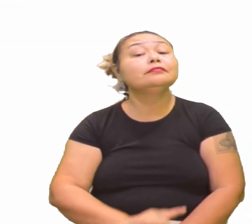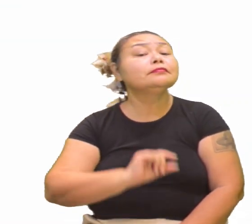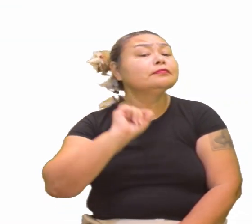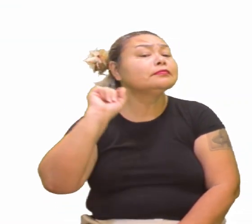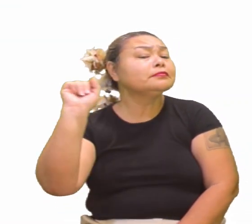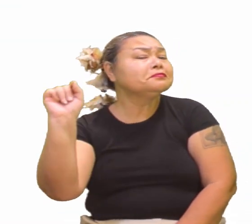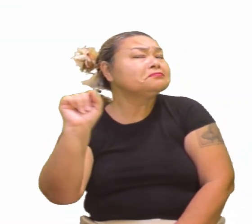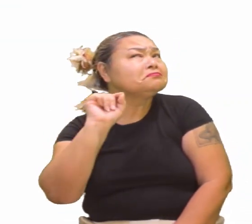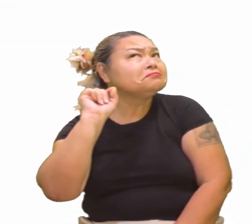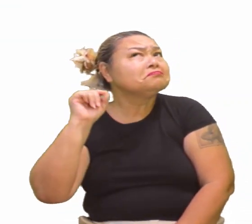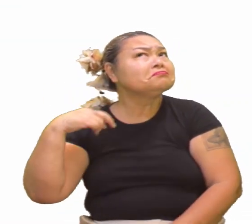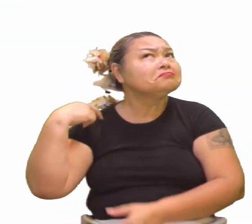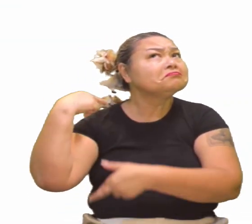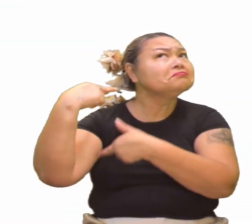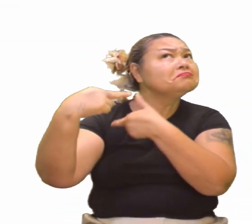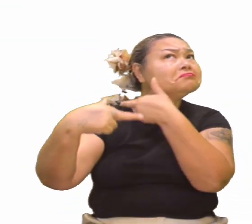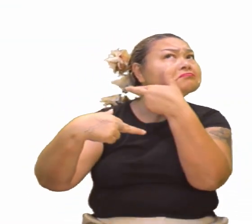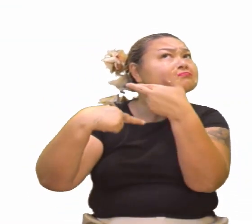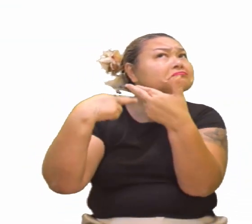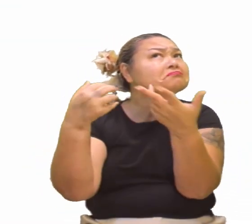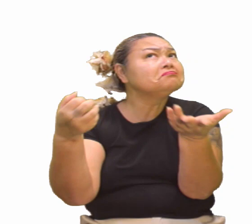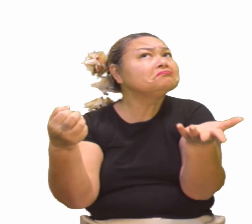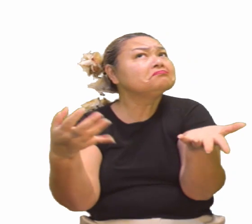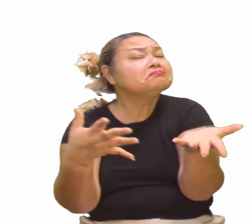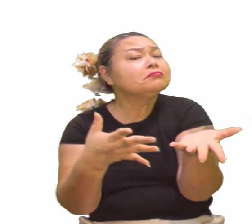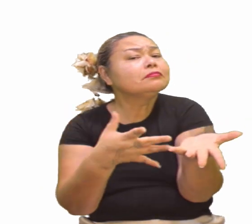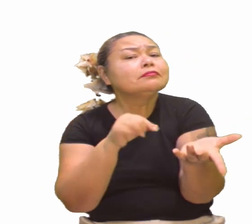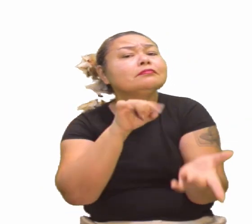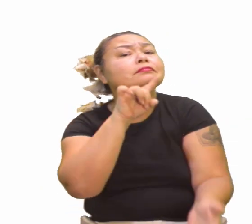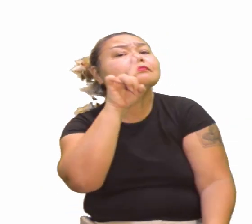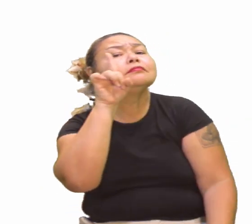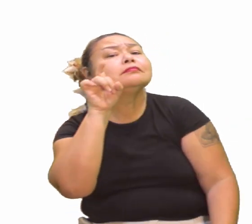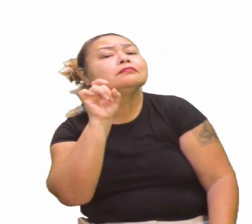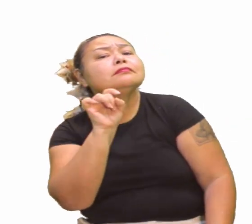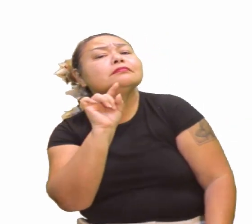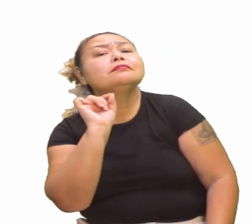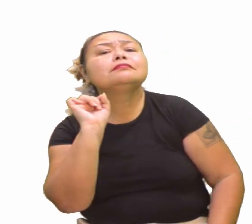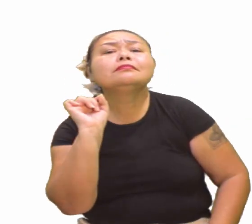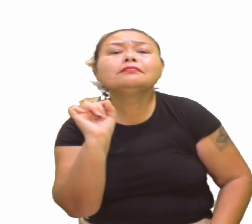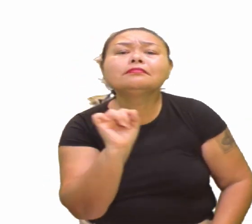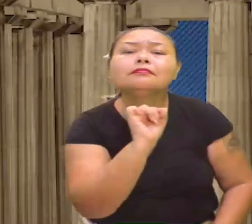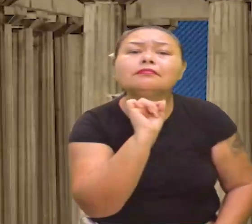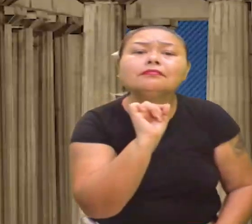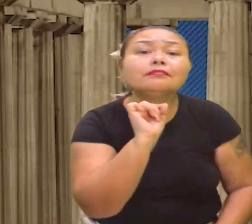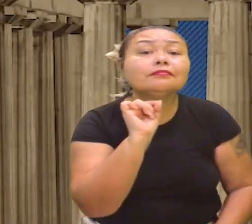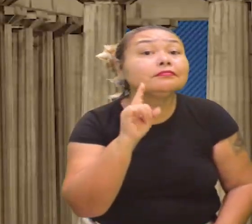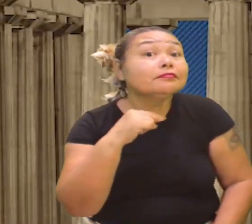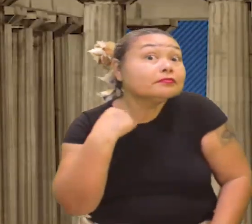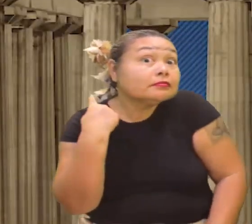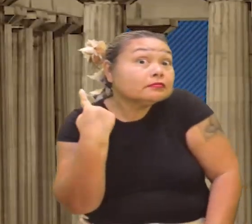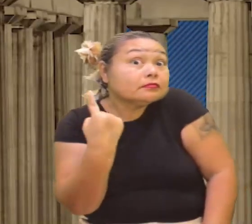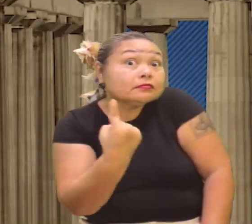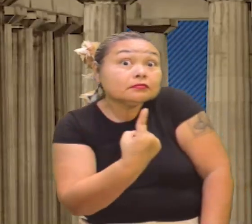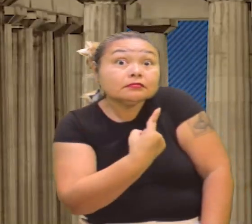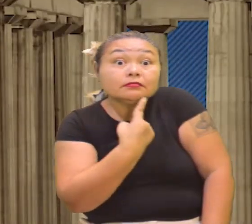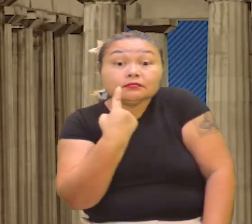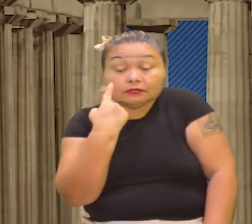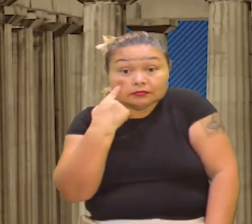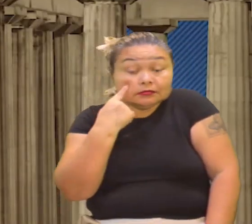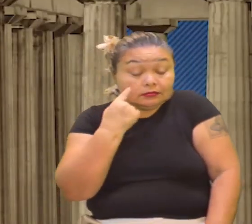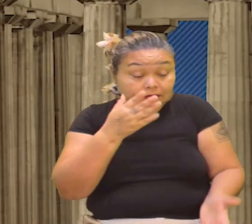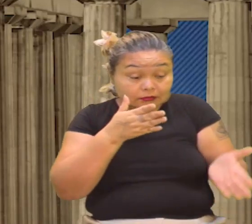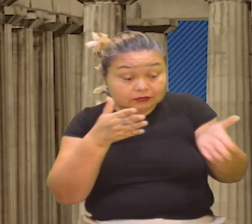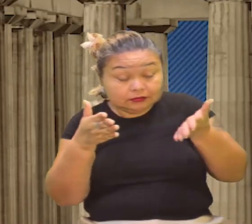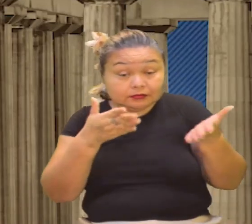Agora, o que foi o renascimento? Uma pergunta. Aí, vocês dizem, nós estamos aqui, já no meio da nossa